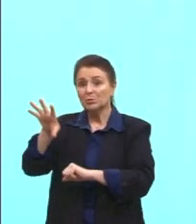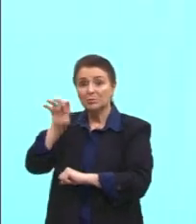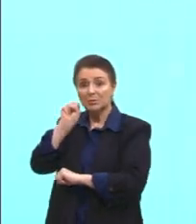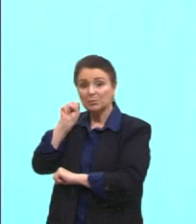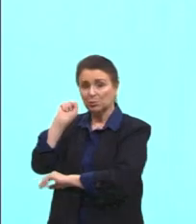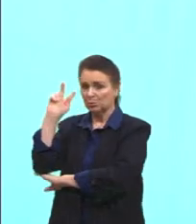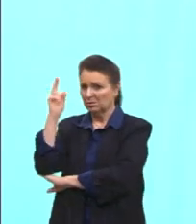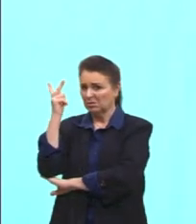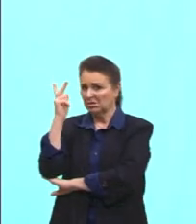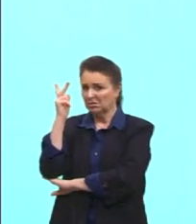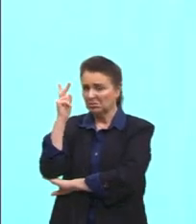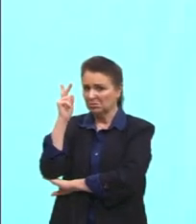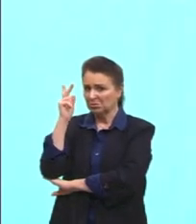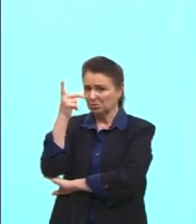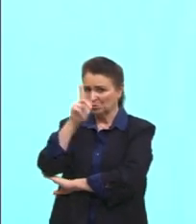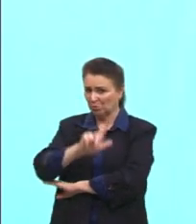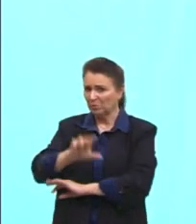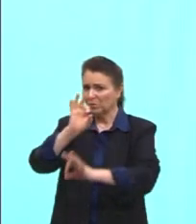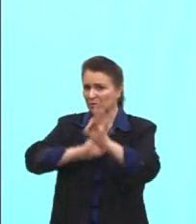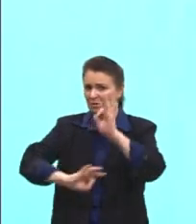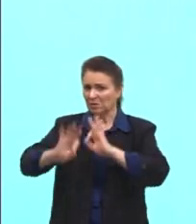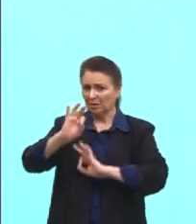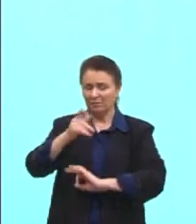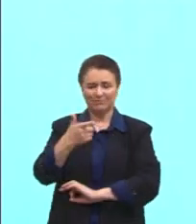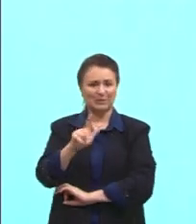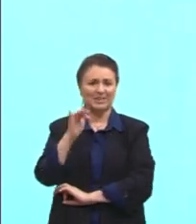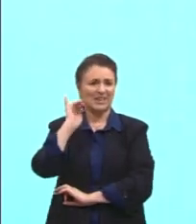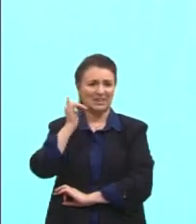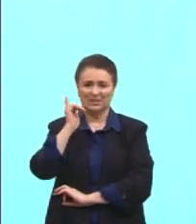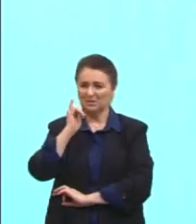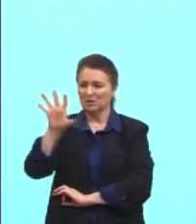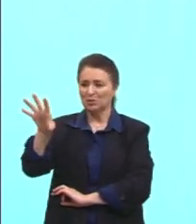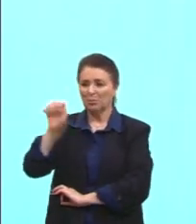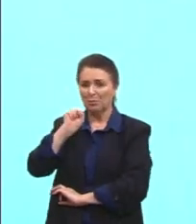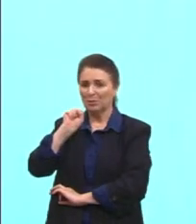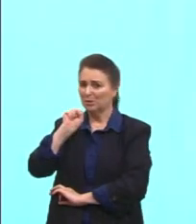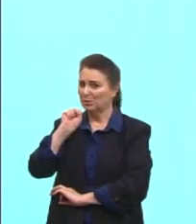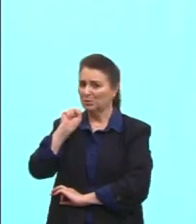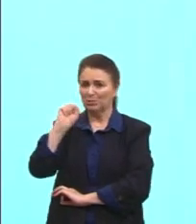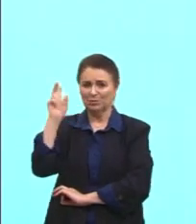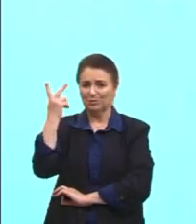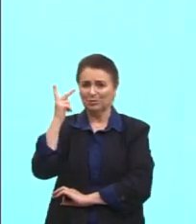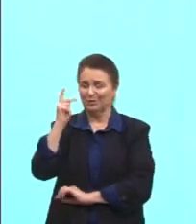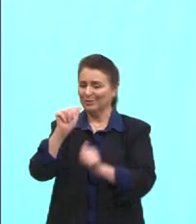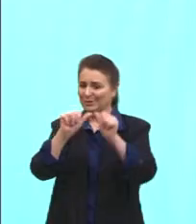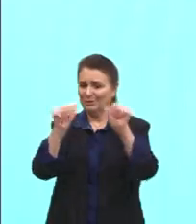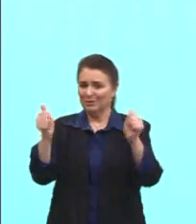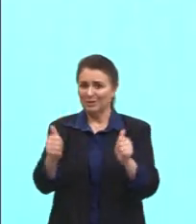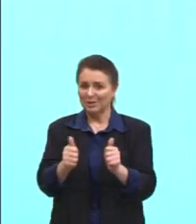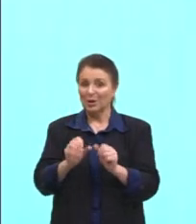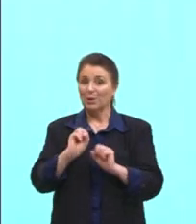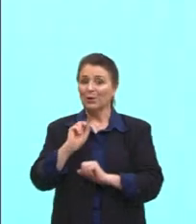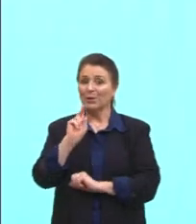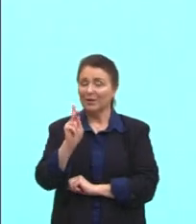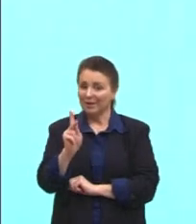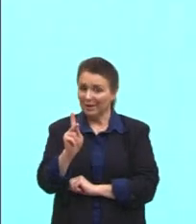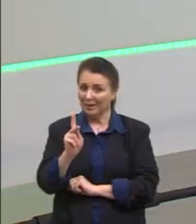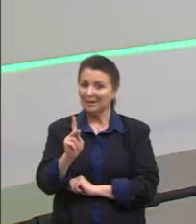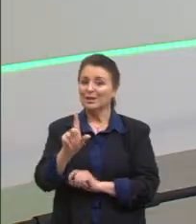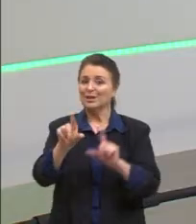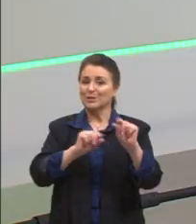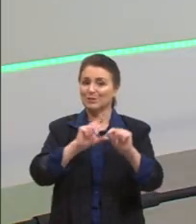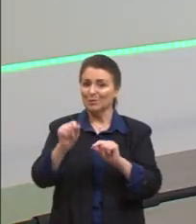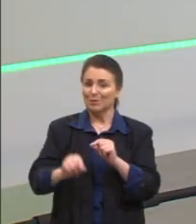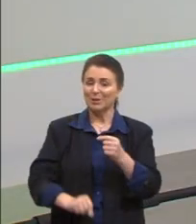não enxergamos nenhuma relação, nenhuma narrativa de patrimônio histórico nessa imagem. Certo, galera? Marca alternativa